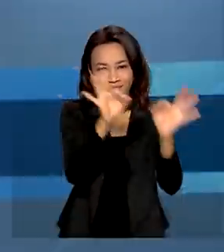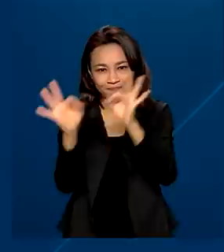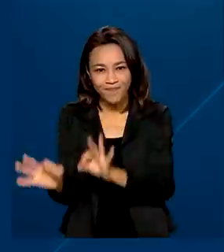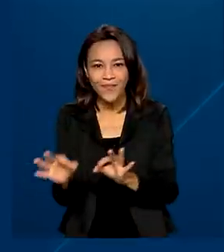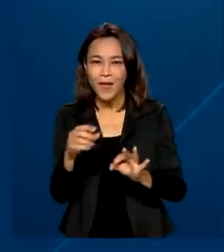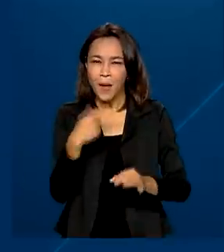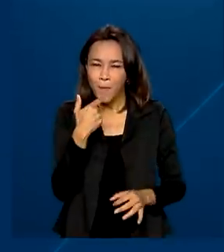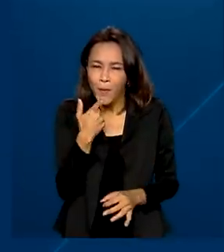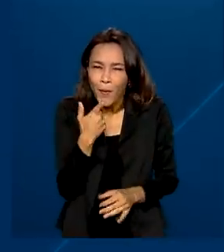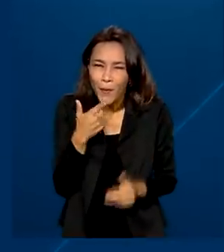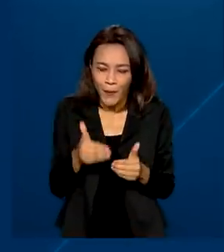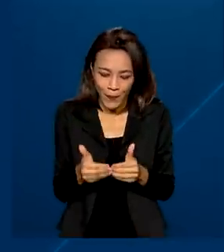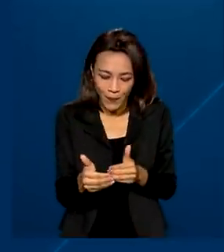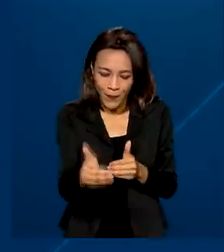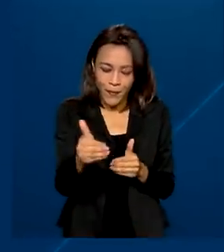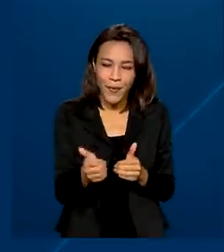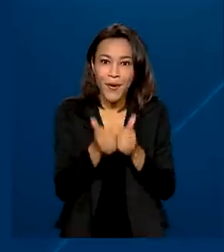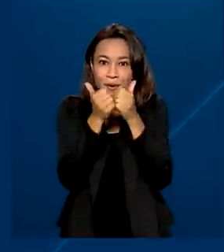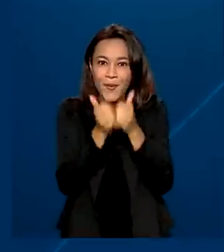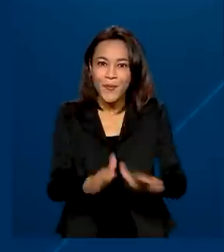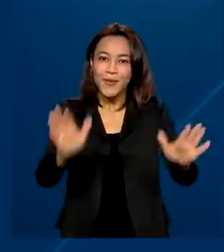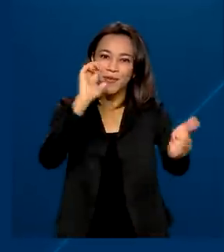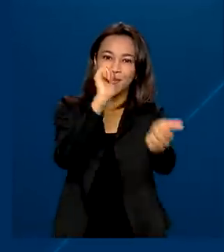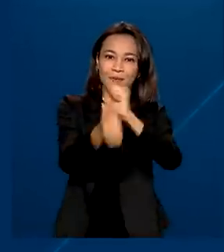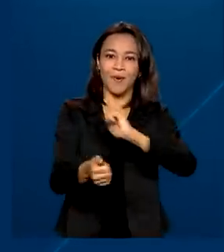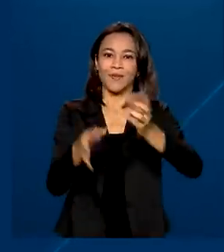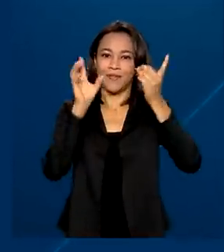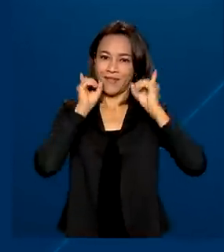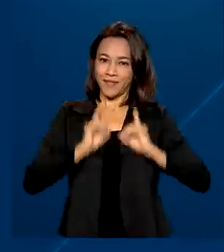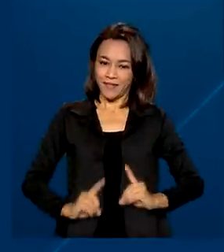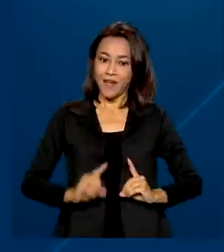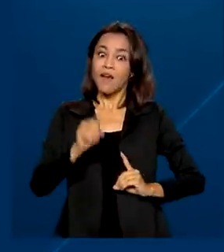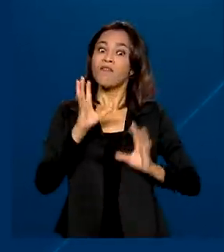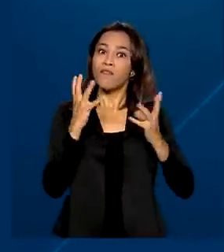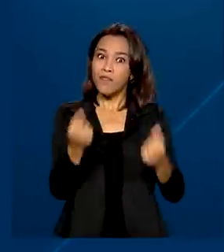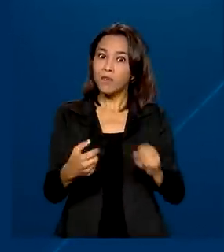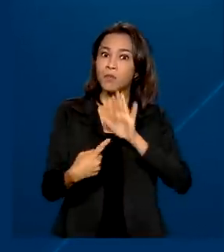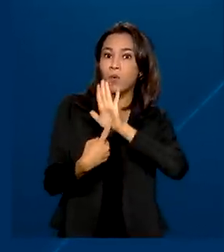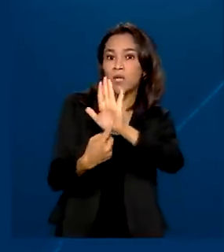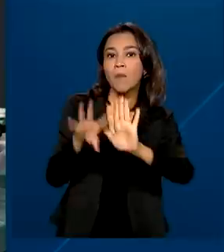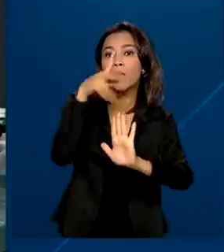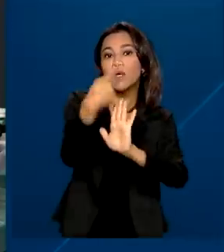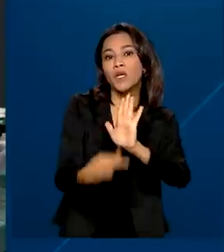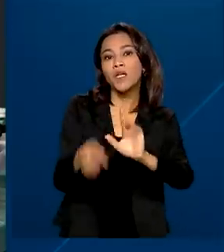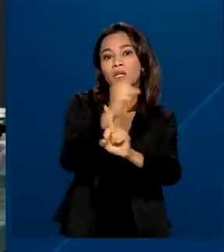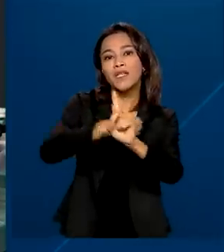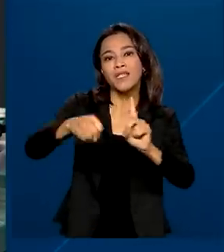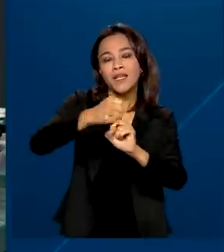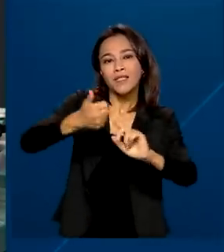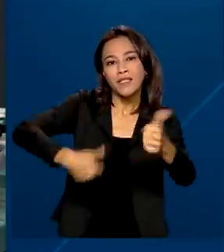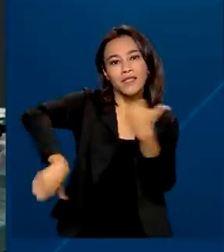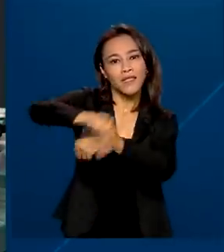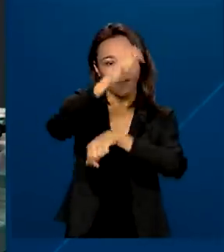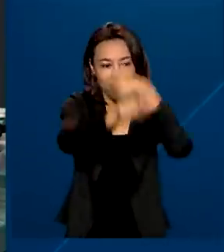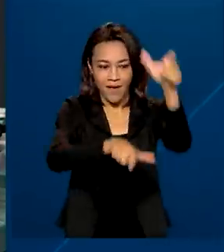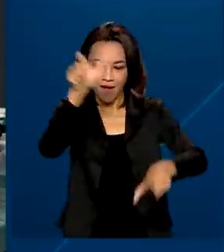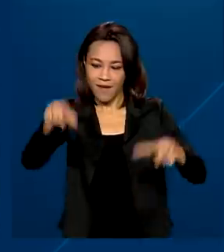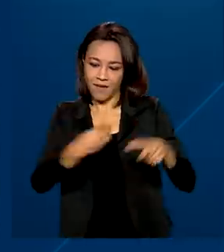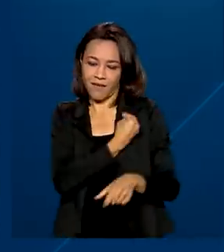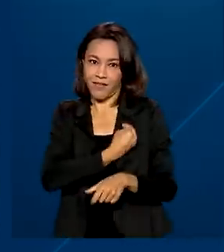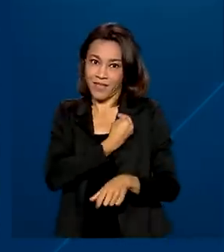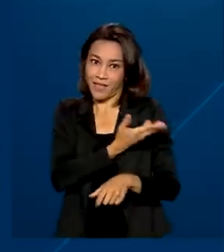estamos a poucas horas do início das Paralimpíadas. Vamos mostrar como projetos sociais transformaram a vida de